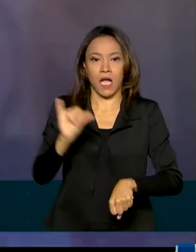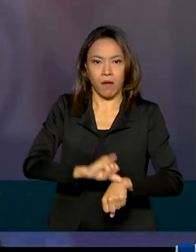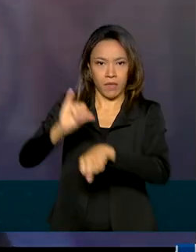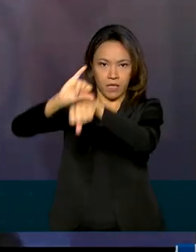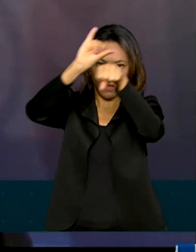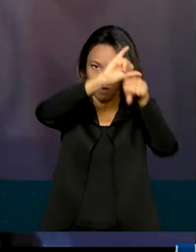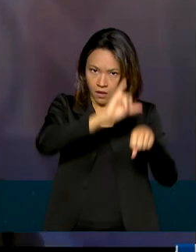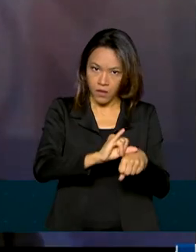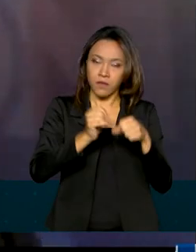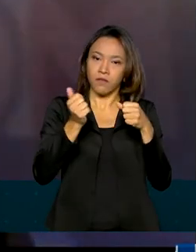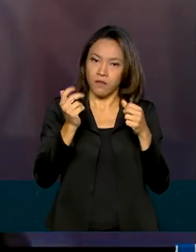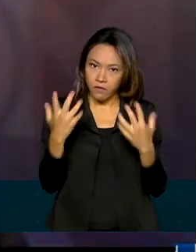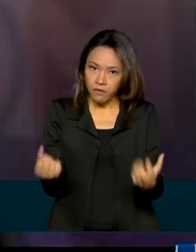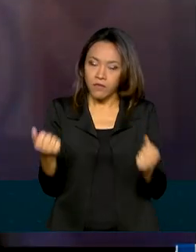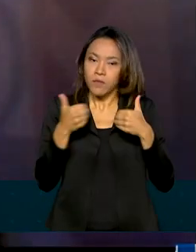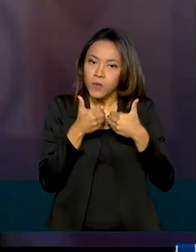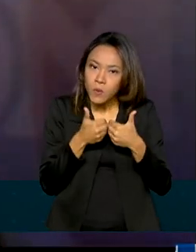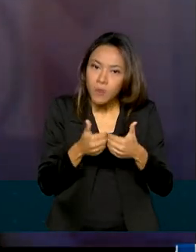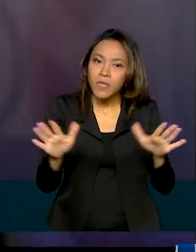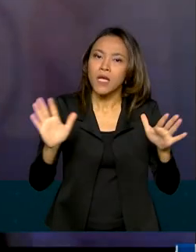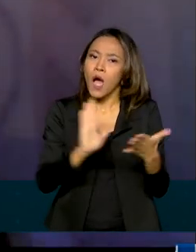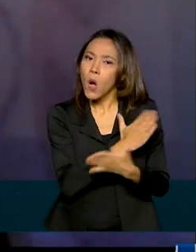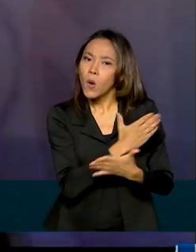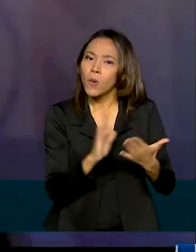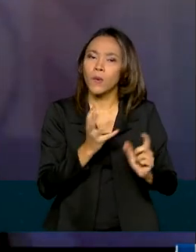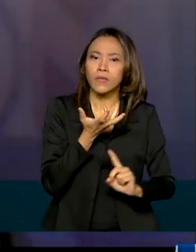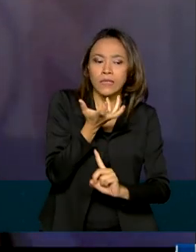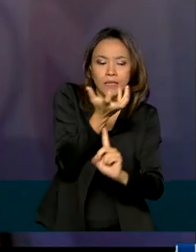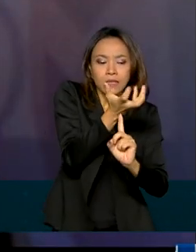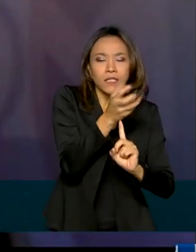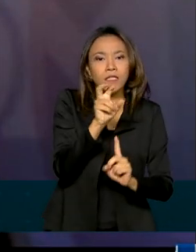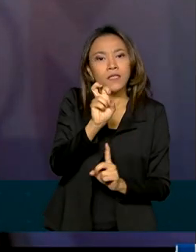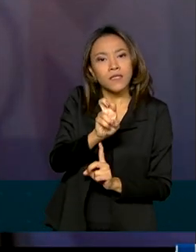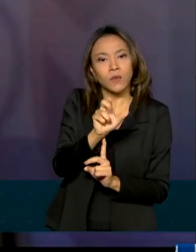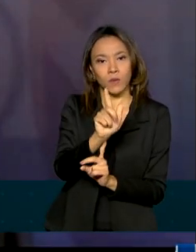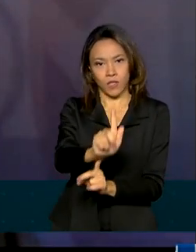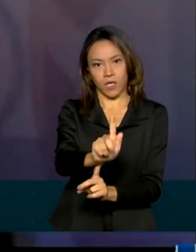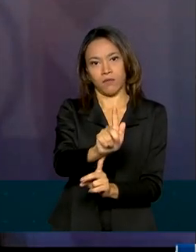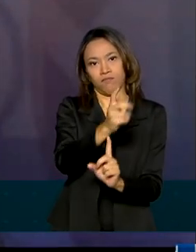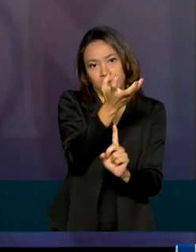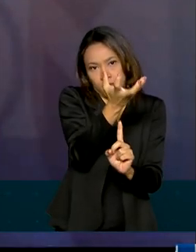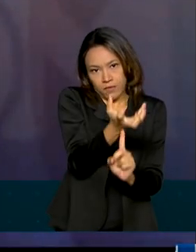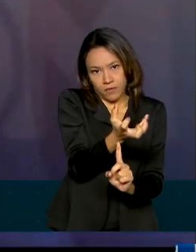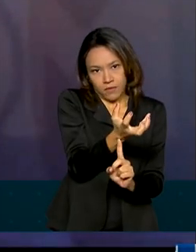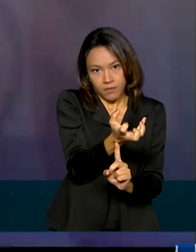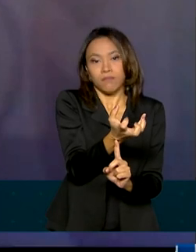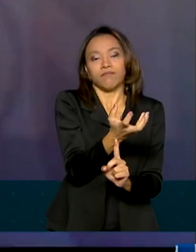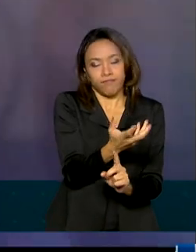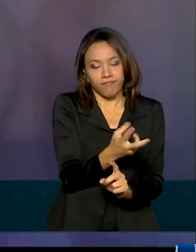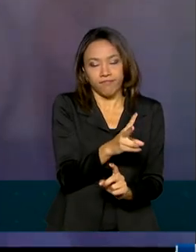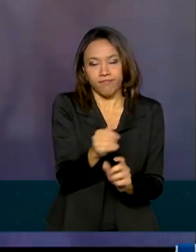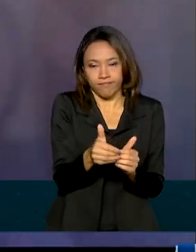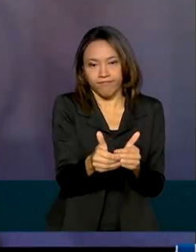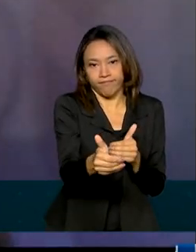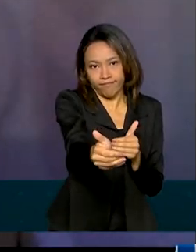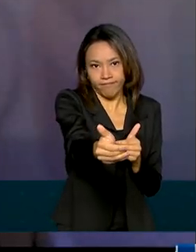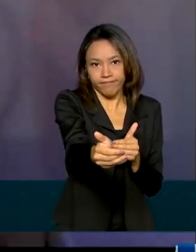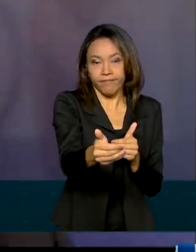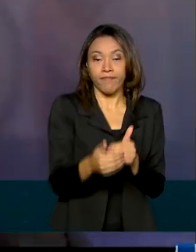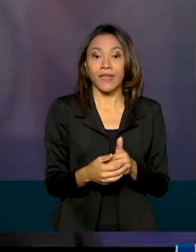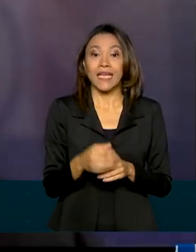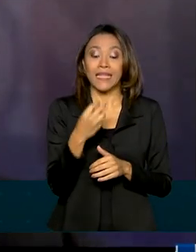nós já teremos algumas antenas de 5G stand-alone funcionando. São